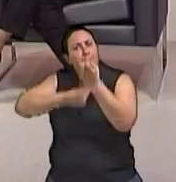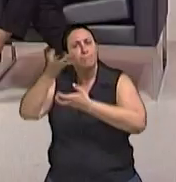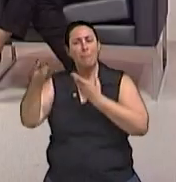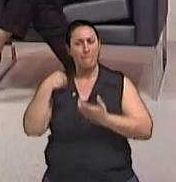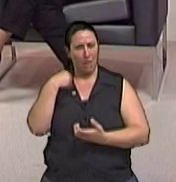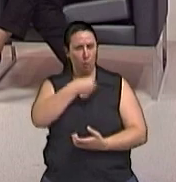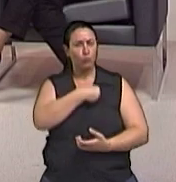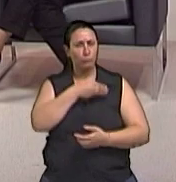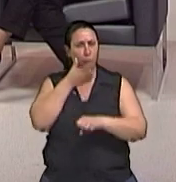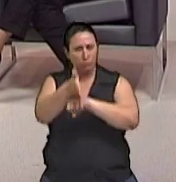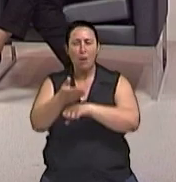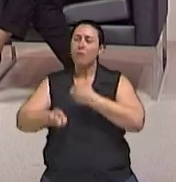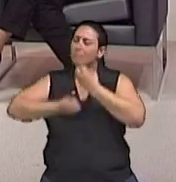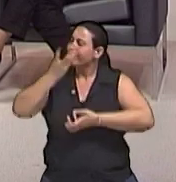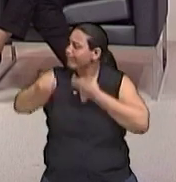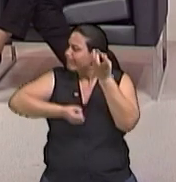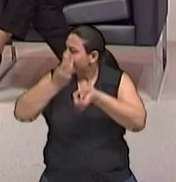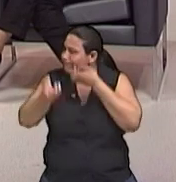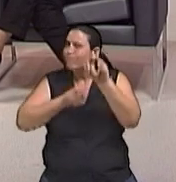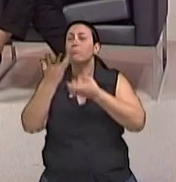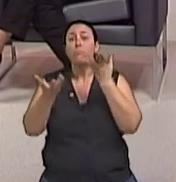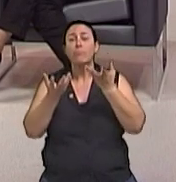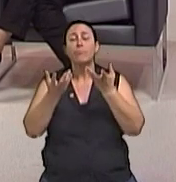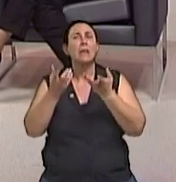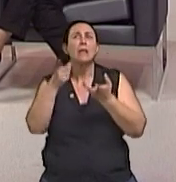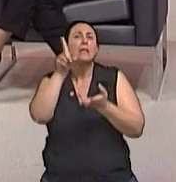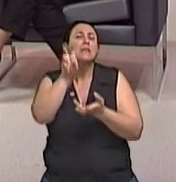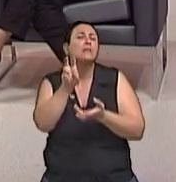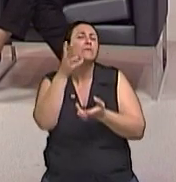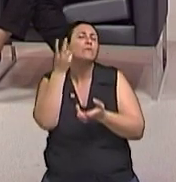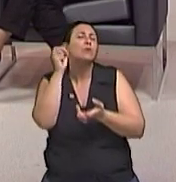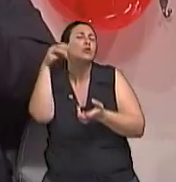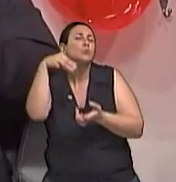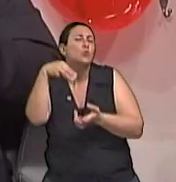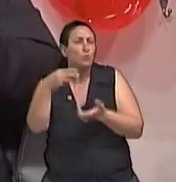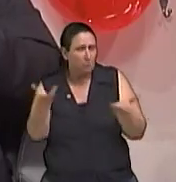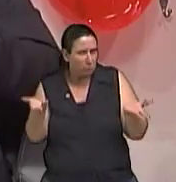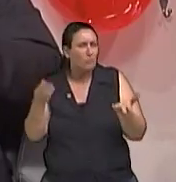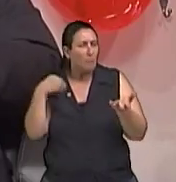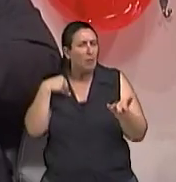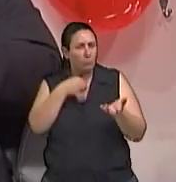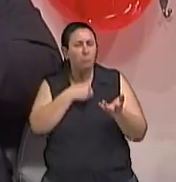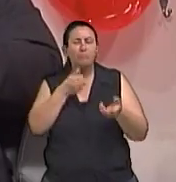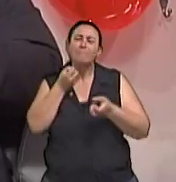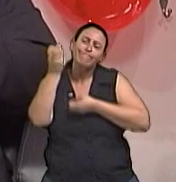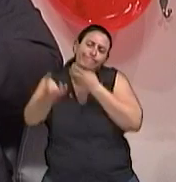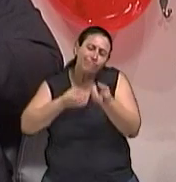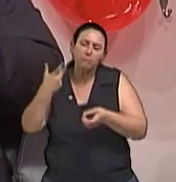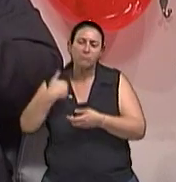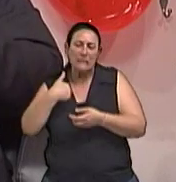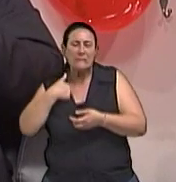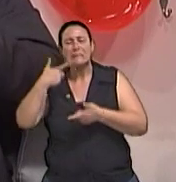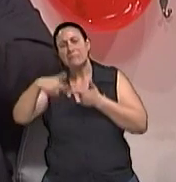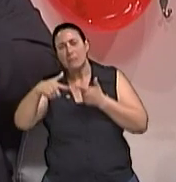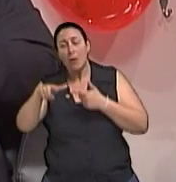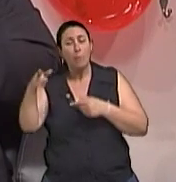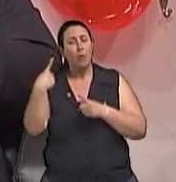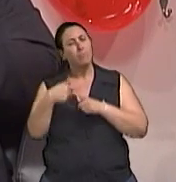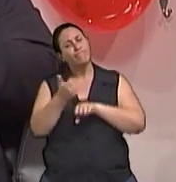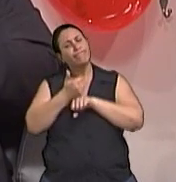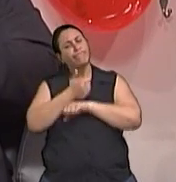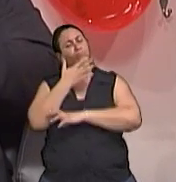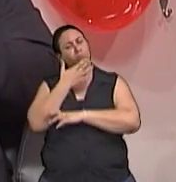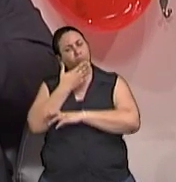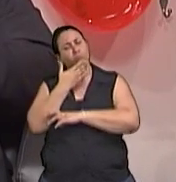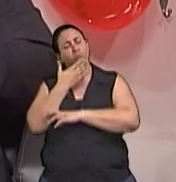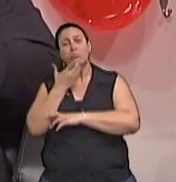consulta rápida de convênio, ali, 15, 20 minutos, né? Não dá para saber. Isso. Às vezes a pessoa, o profissional não tem condição de